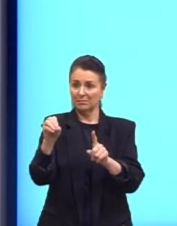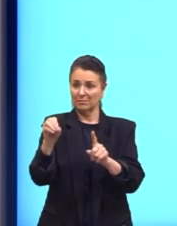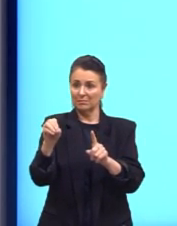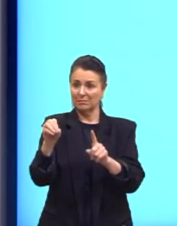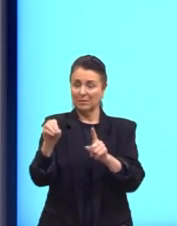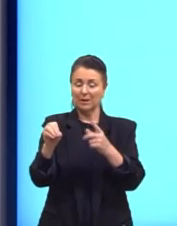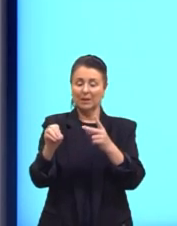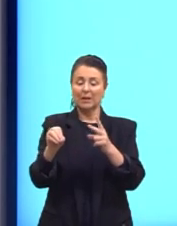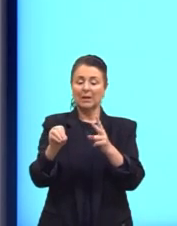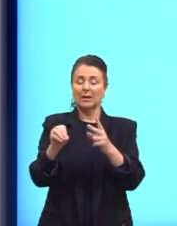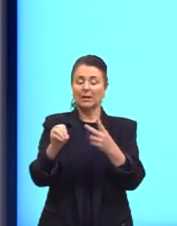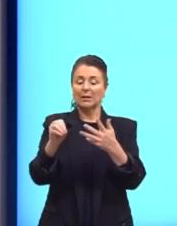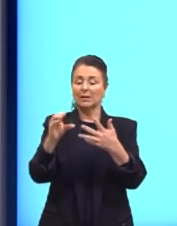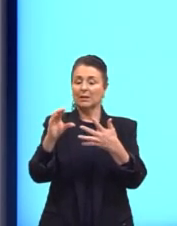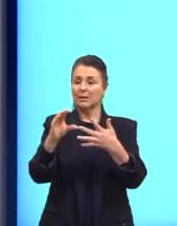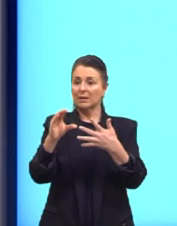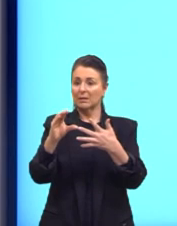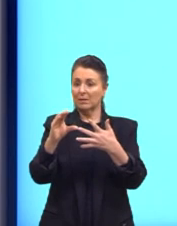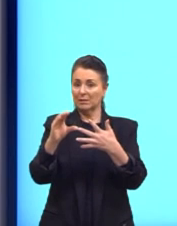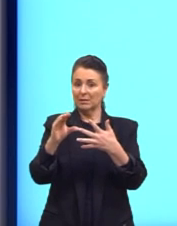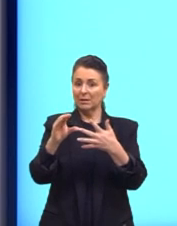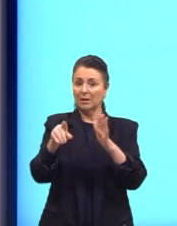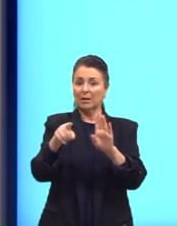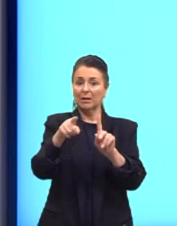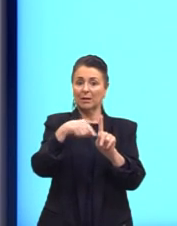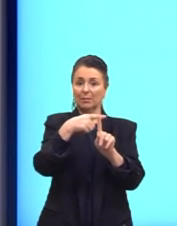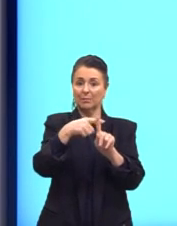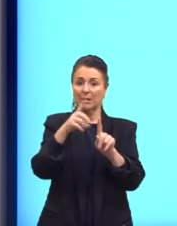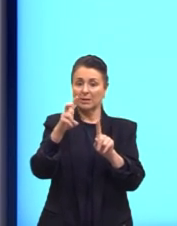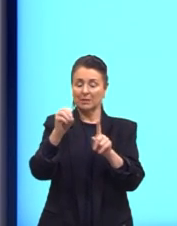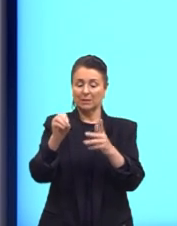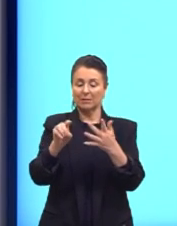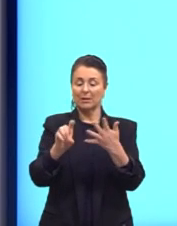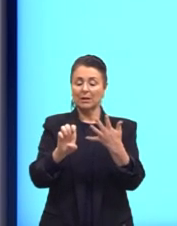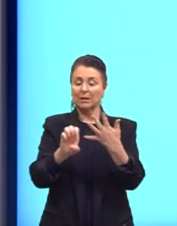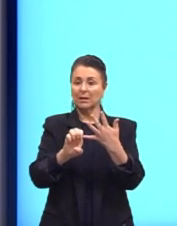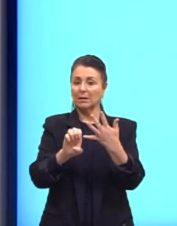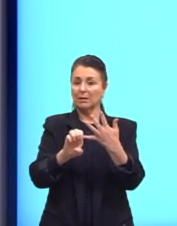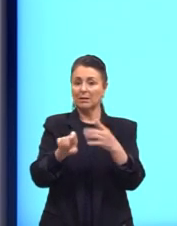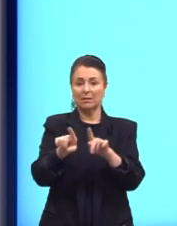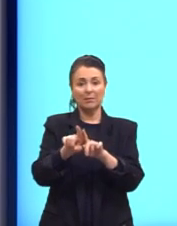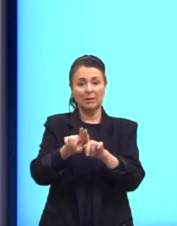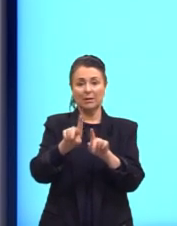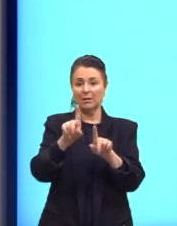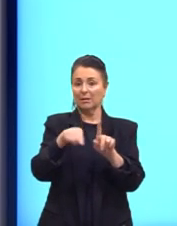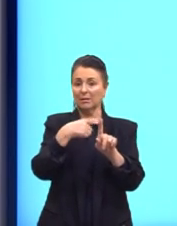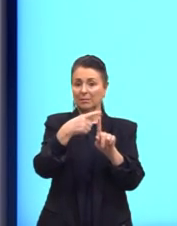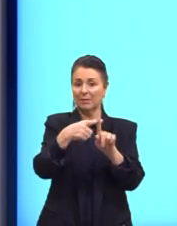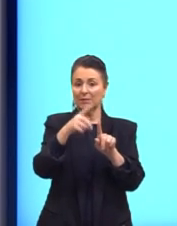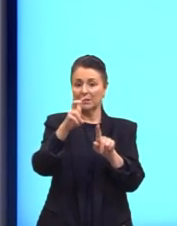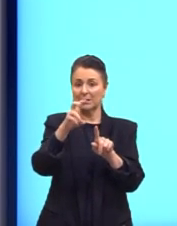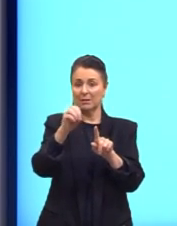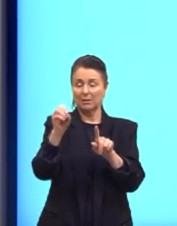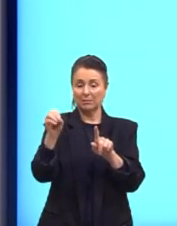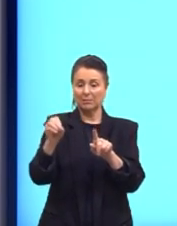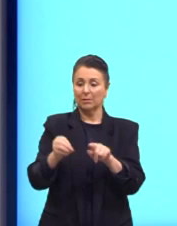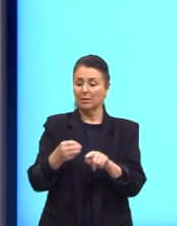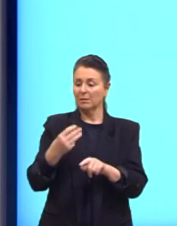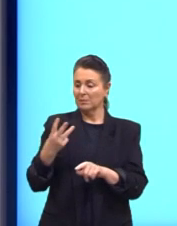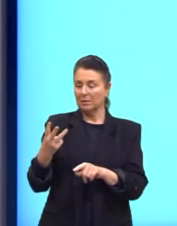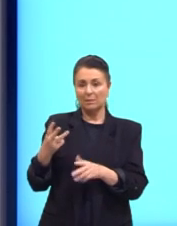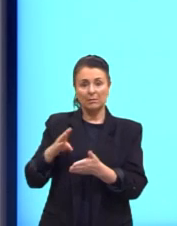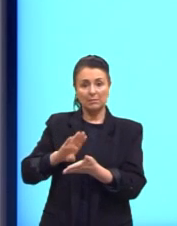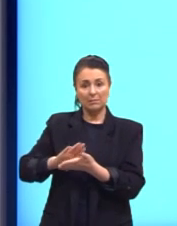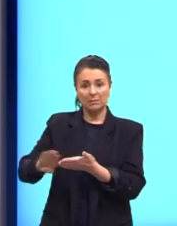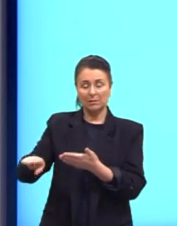B, na letra C também mais 500 e na letra E também mais 500. Então, essas três alternativas aqui,